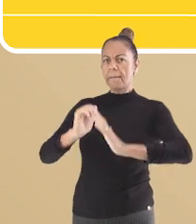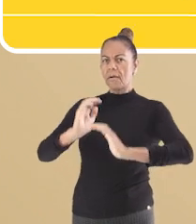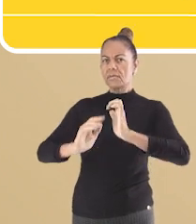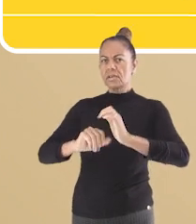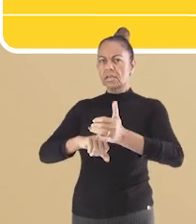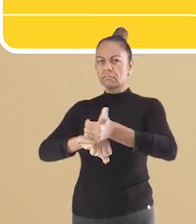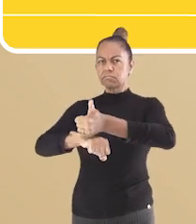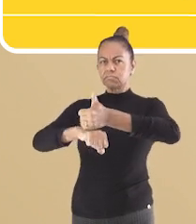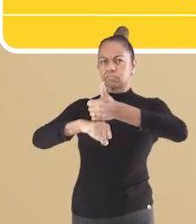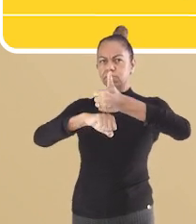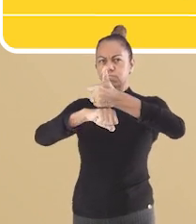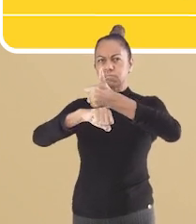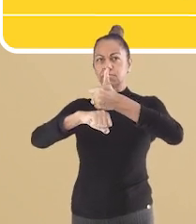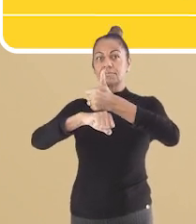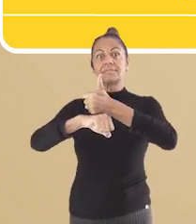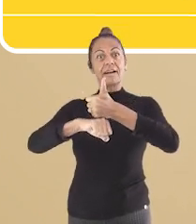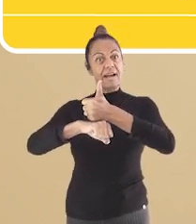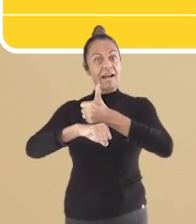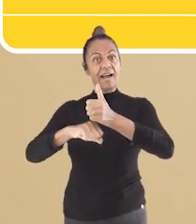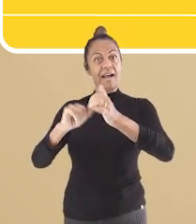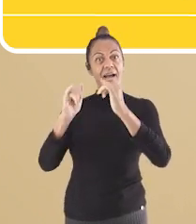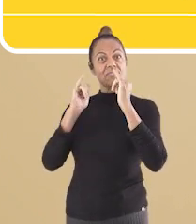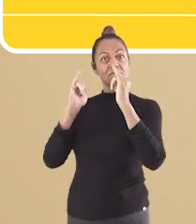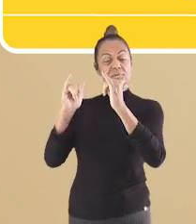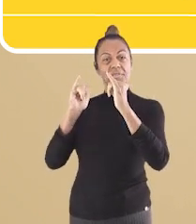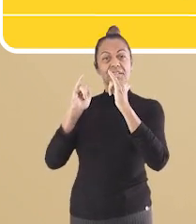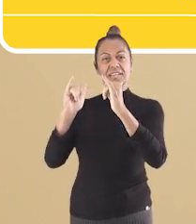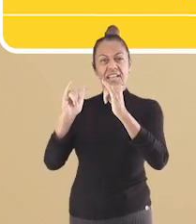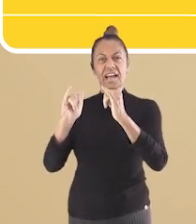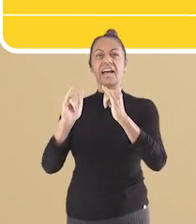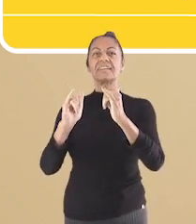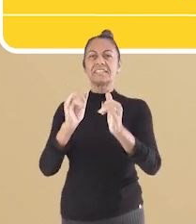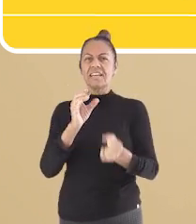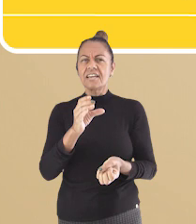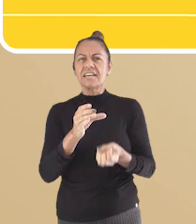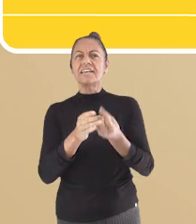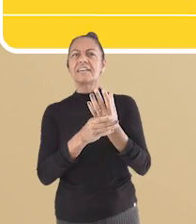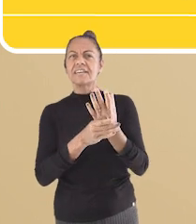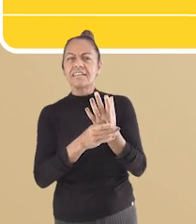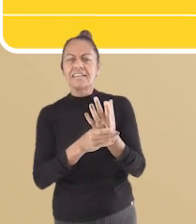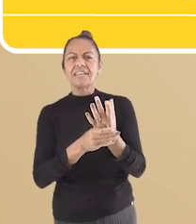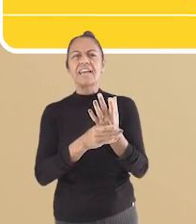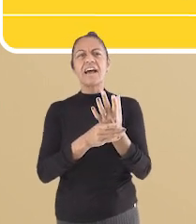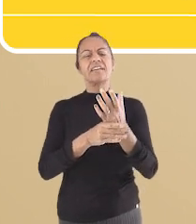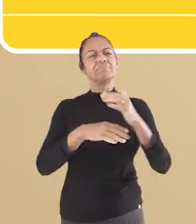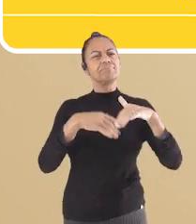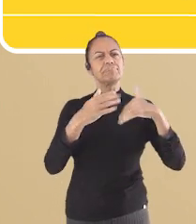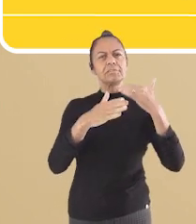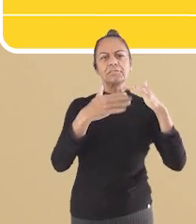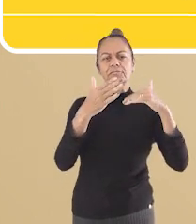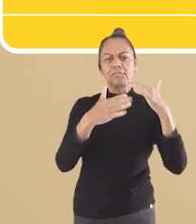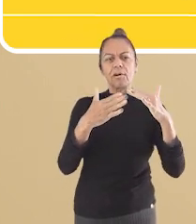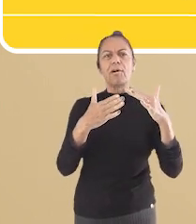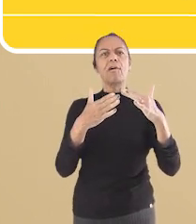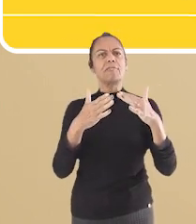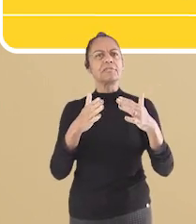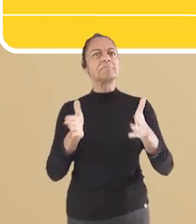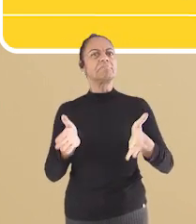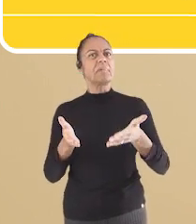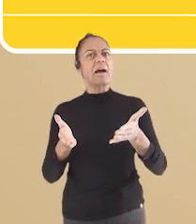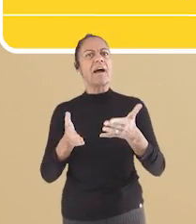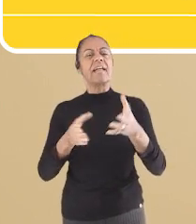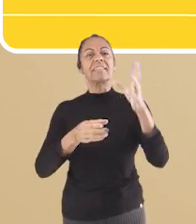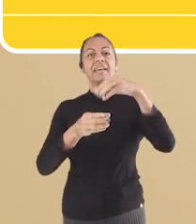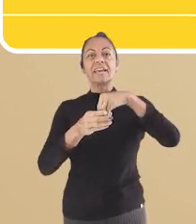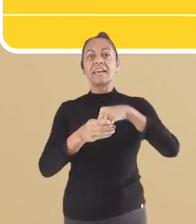especializou em publicidade, quem desenvolve, compõe e executa campanhas para divulgar